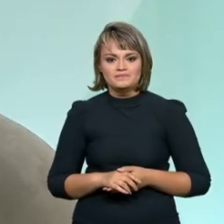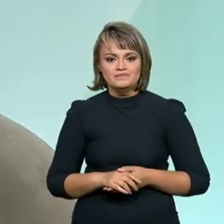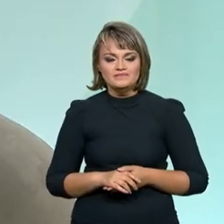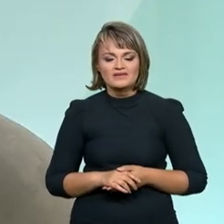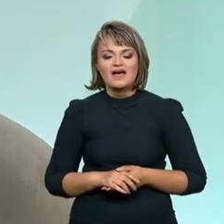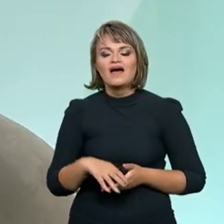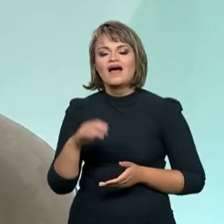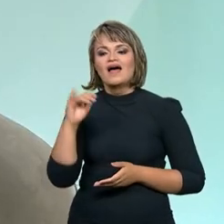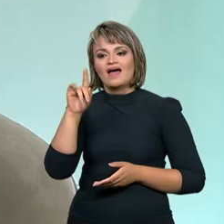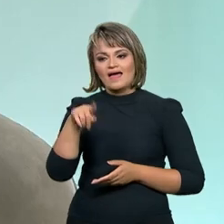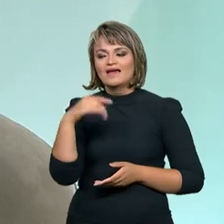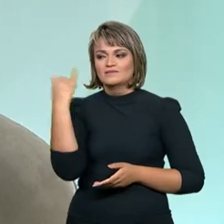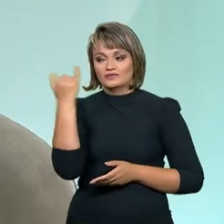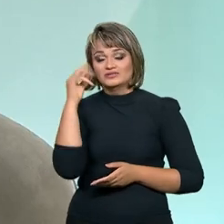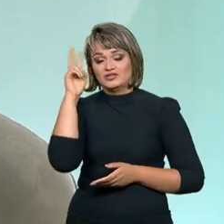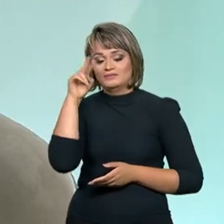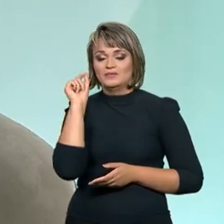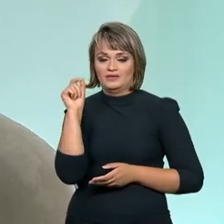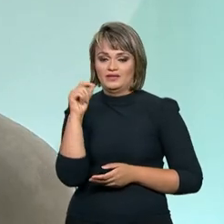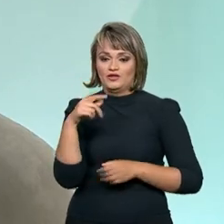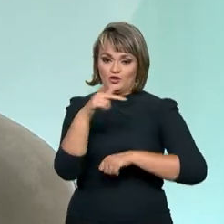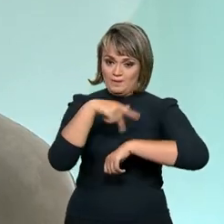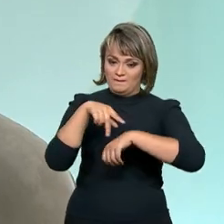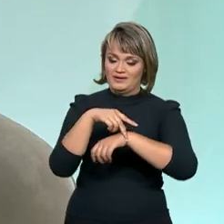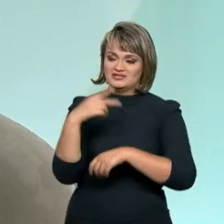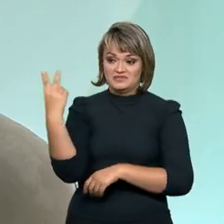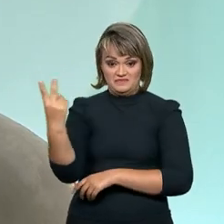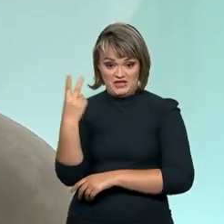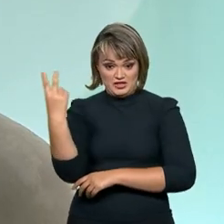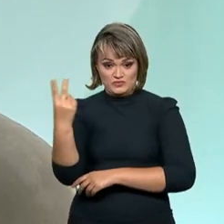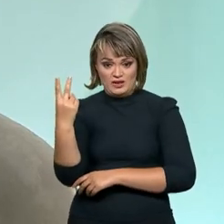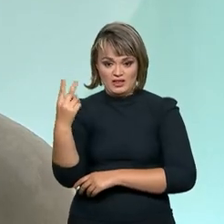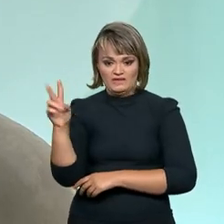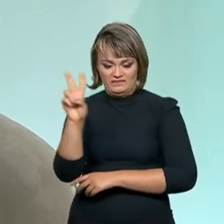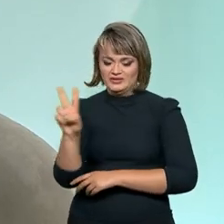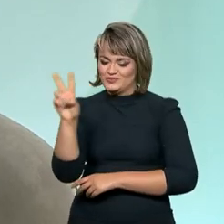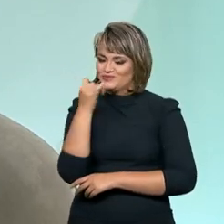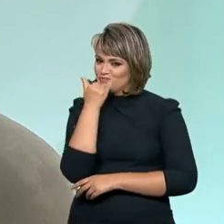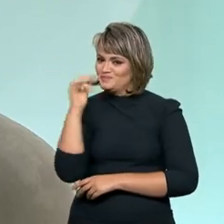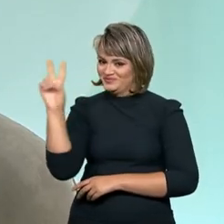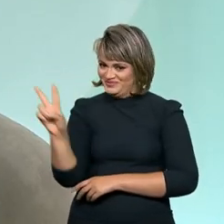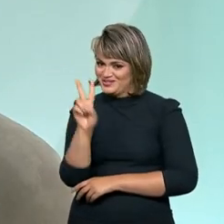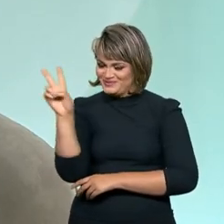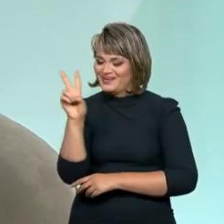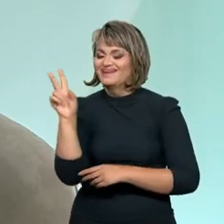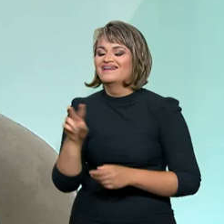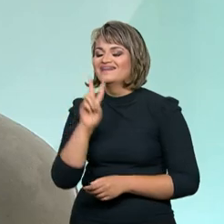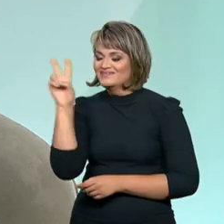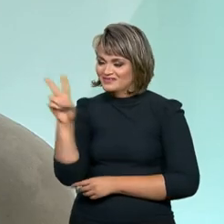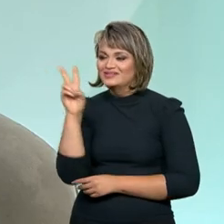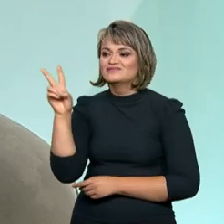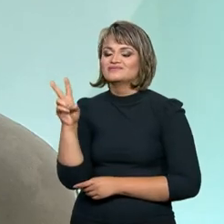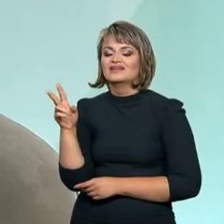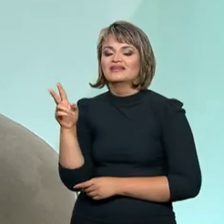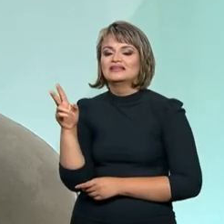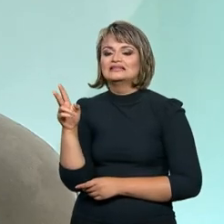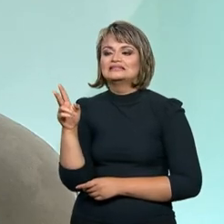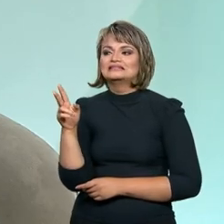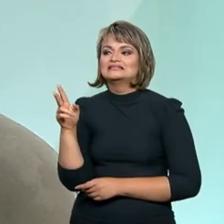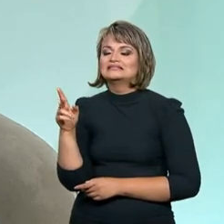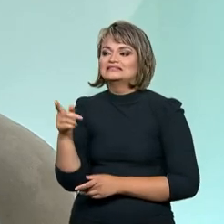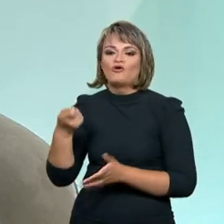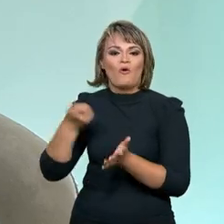que a Venezuela, ela vive um processo muito difícil de convivência. Então, a migração forçada dos